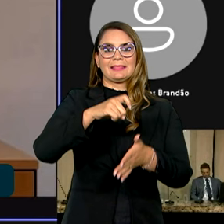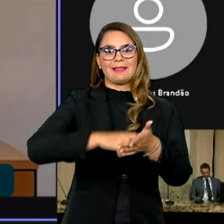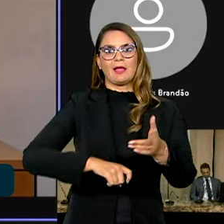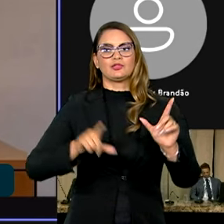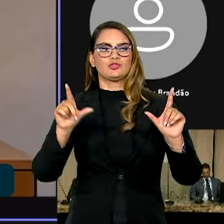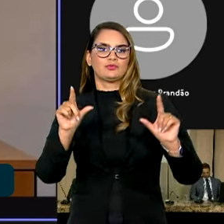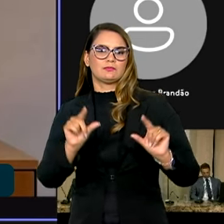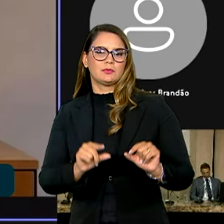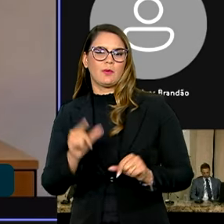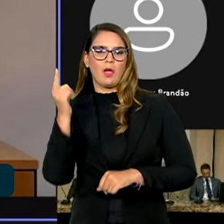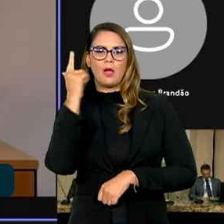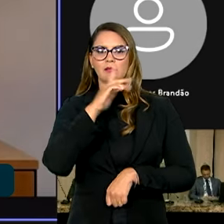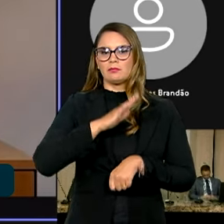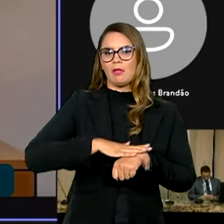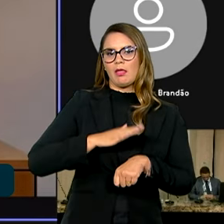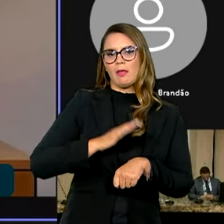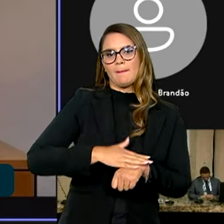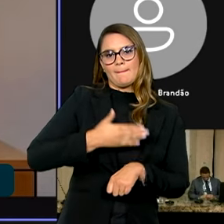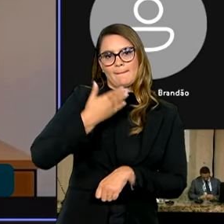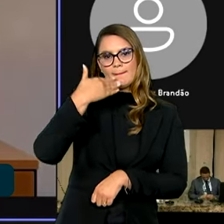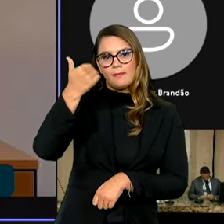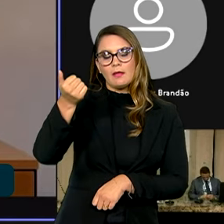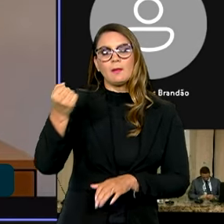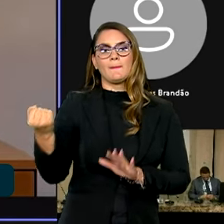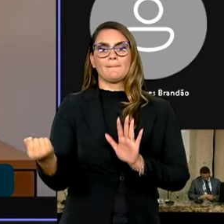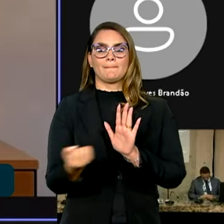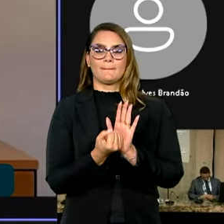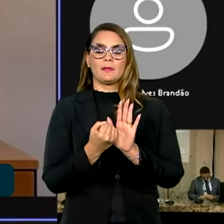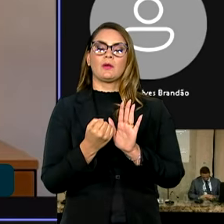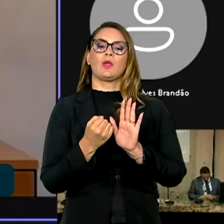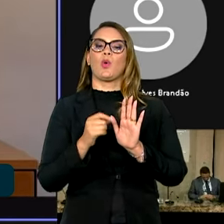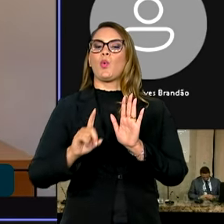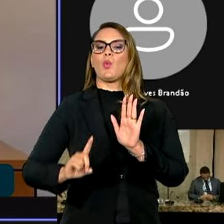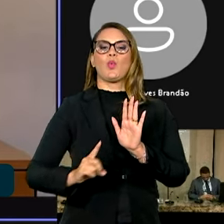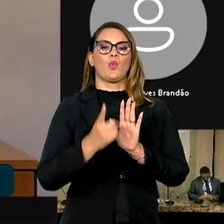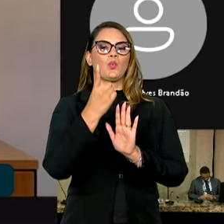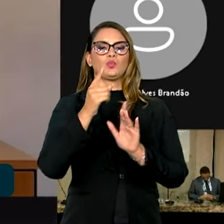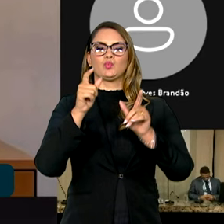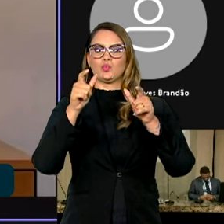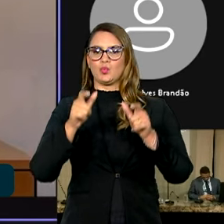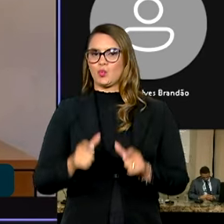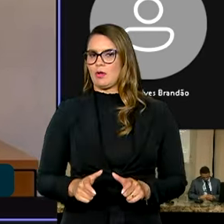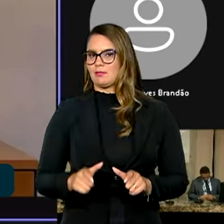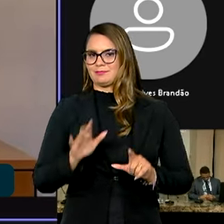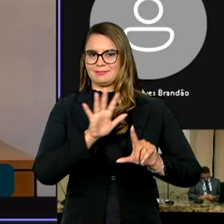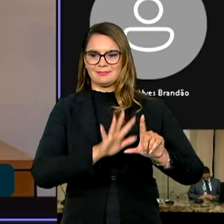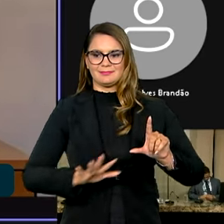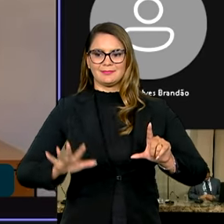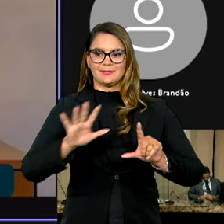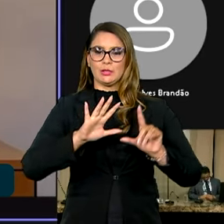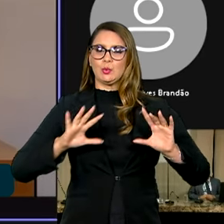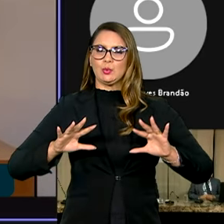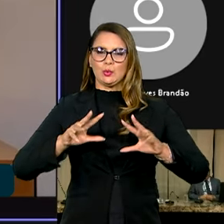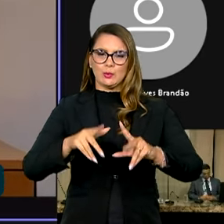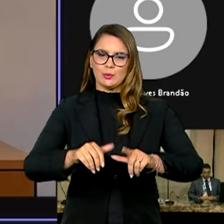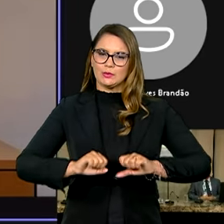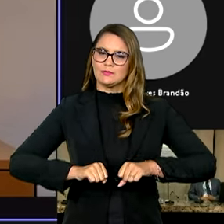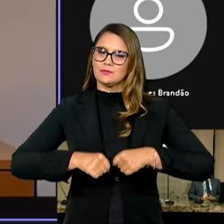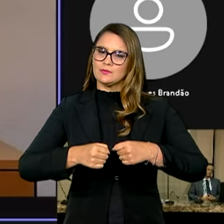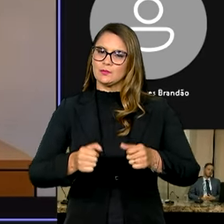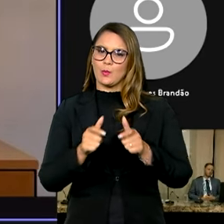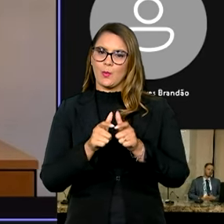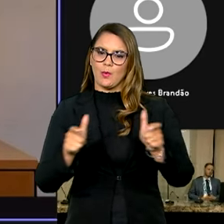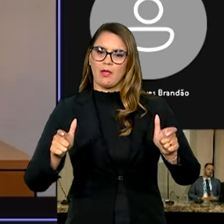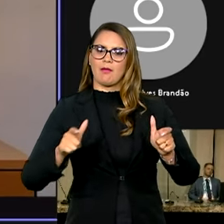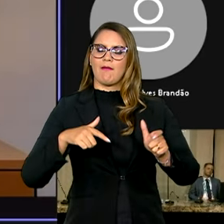ganhando tempo, destacar o portal único, enfim, todo o empenho com o crescimento